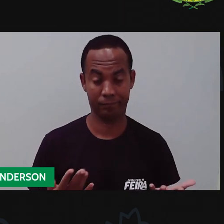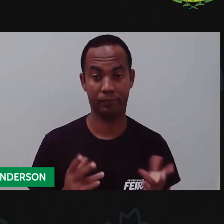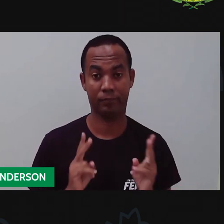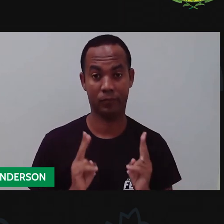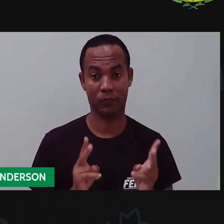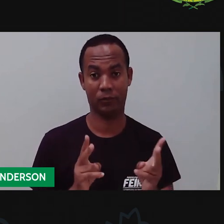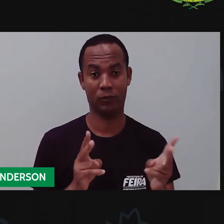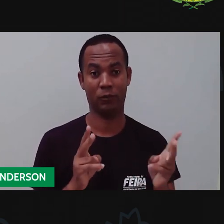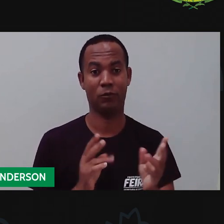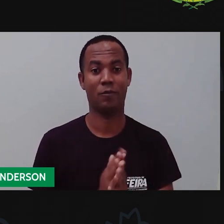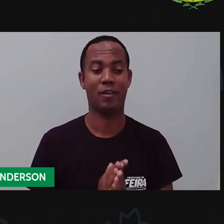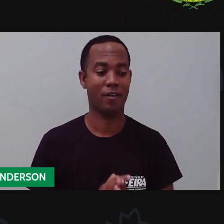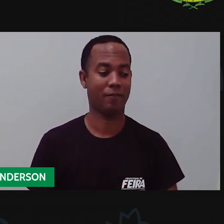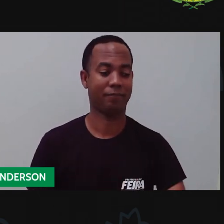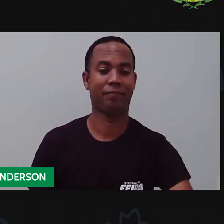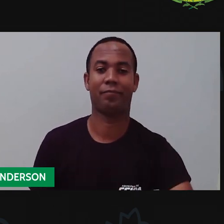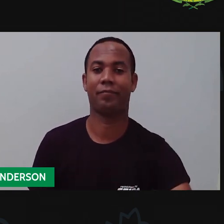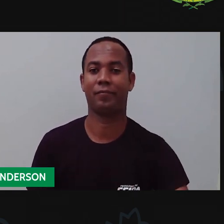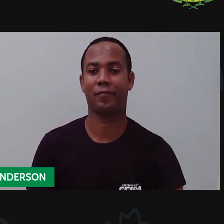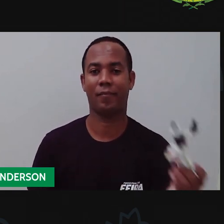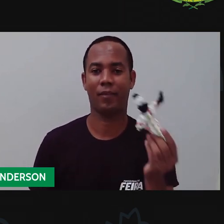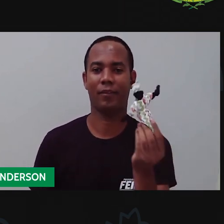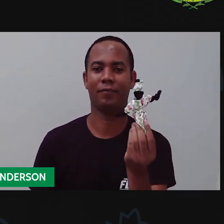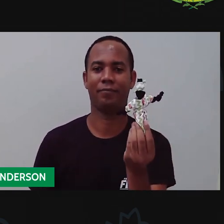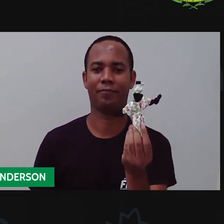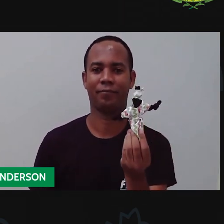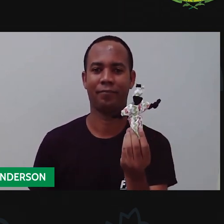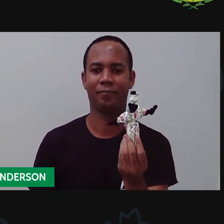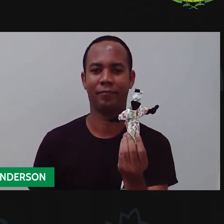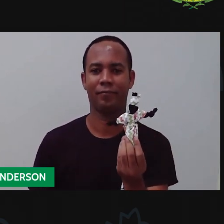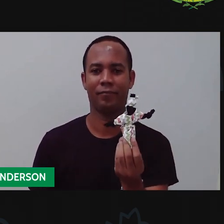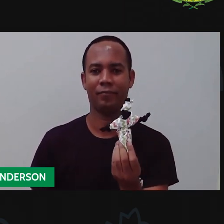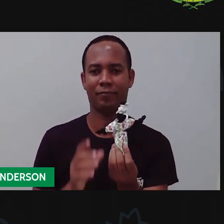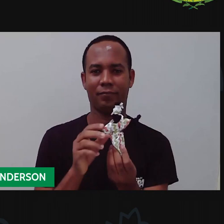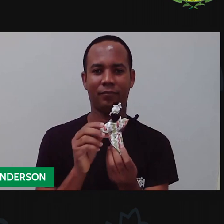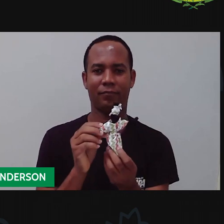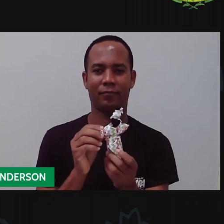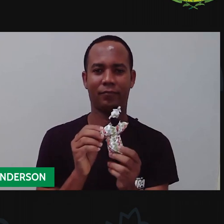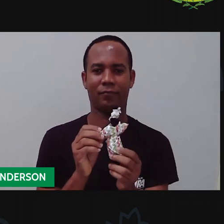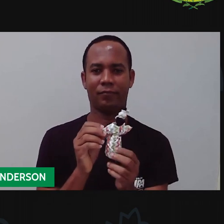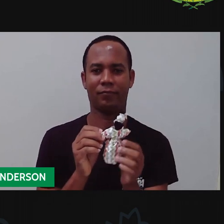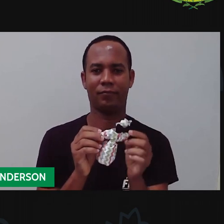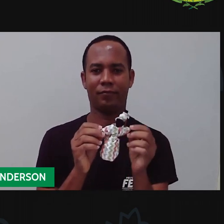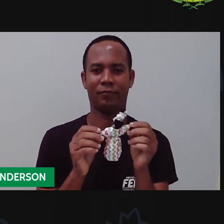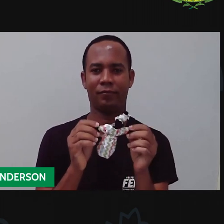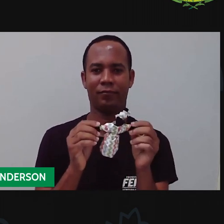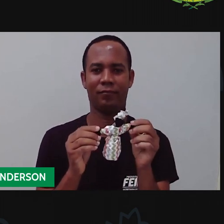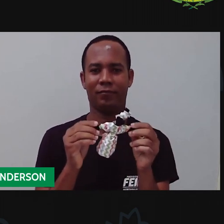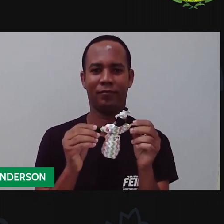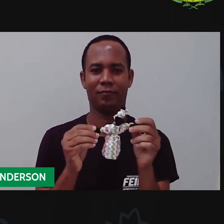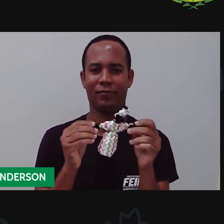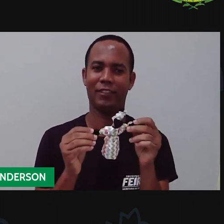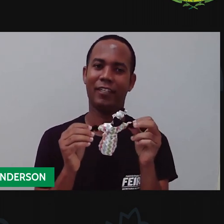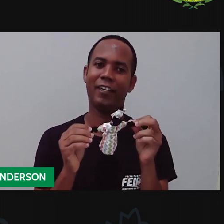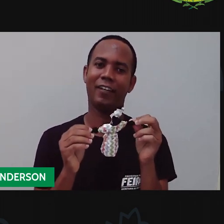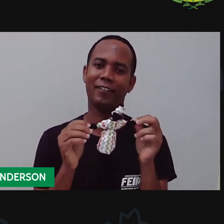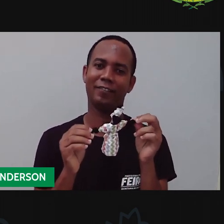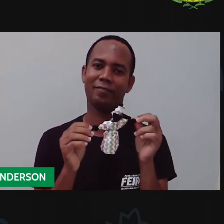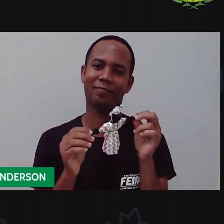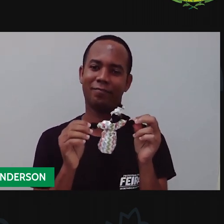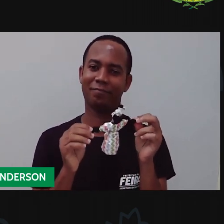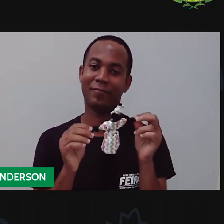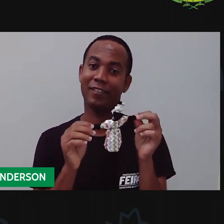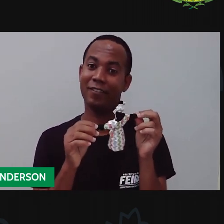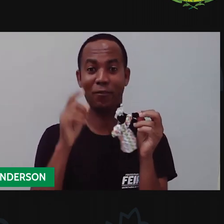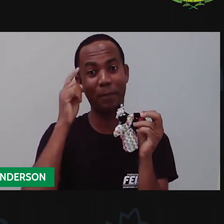Voltamos, Anderson. Agora cadê a Anderson? Sua, a Biomi? Pois é, Anderson disse que vai dar um nome no meu pessoal que ele gosta bastante. Qual o nome,